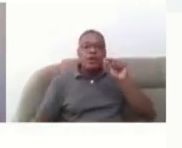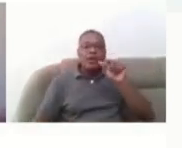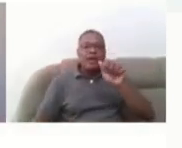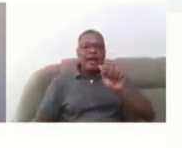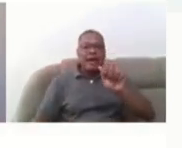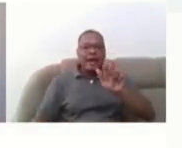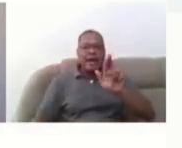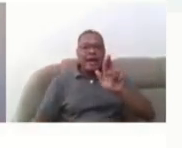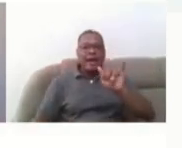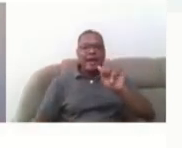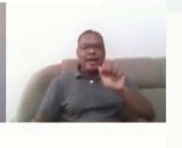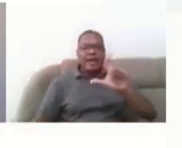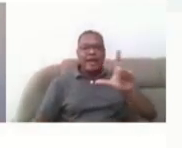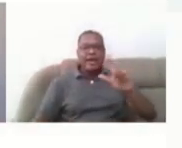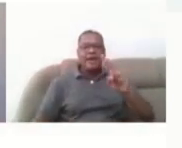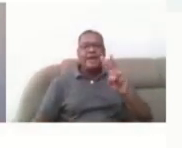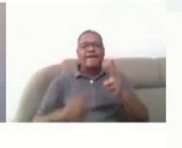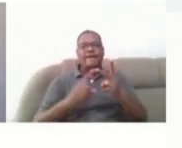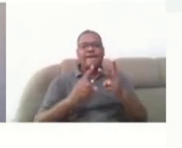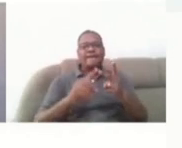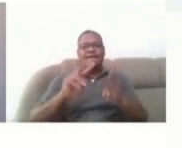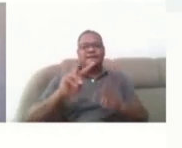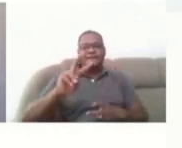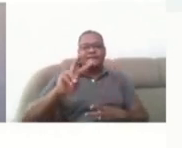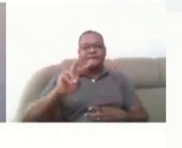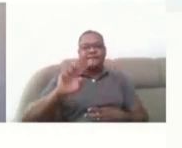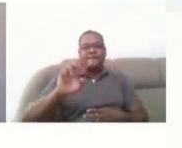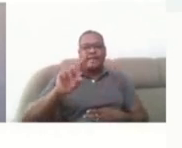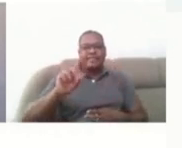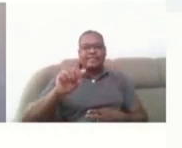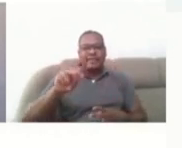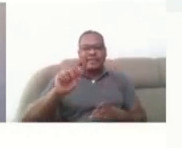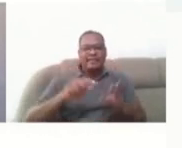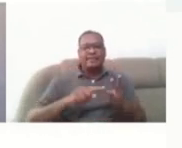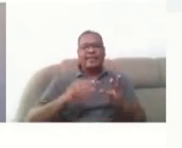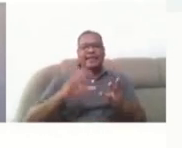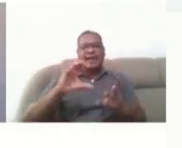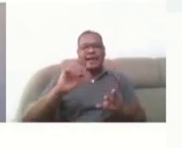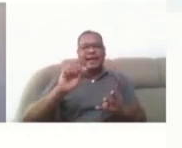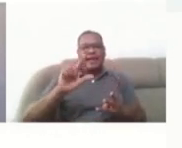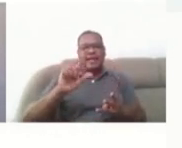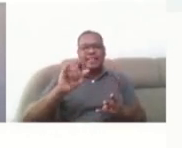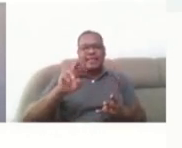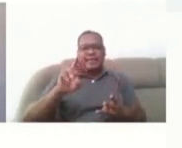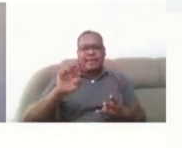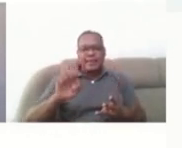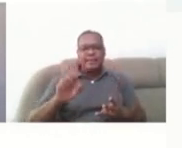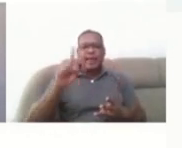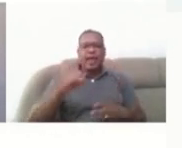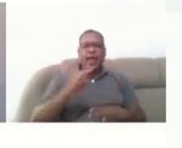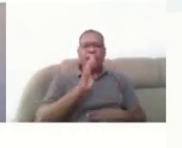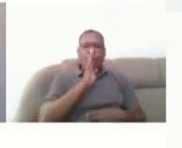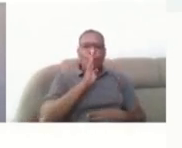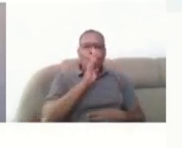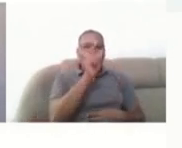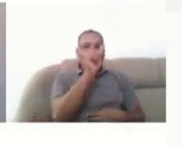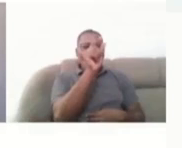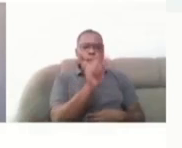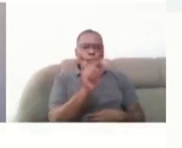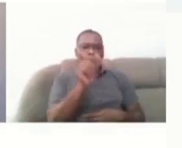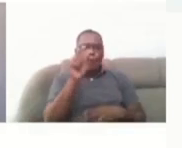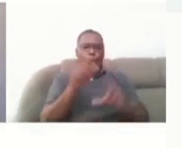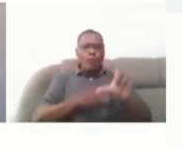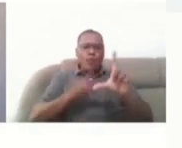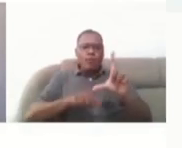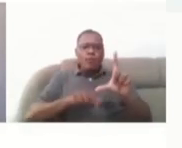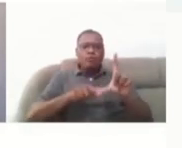Calibre, Verdana, que são mais retas e não vão causar tanta confusão nesse sentido. A ilustração